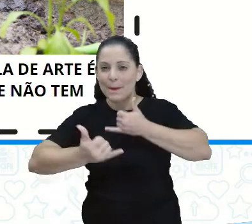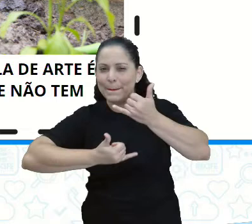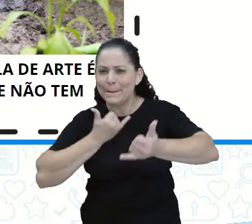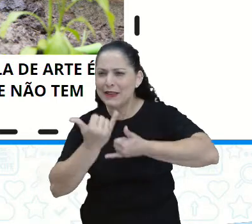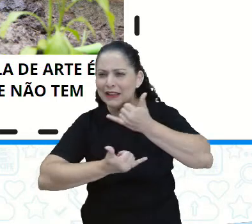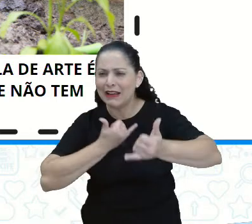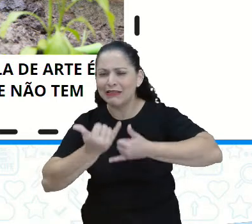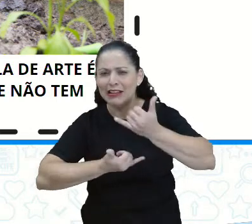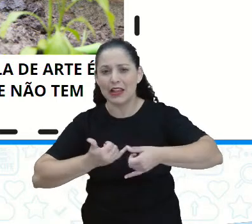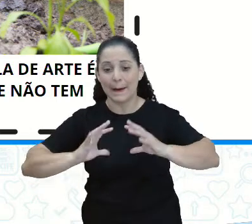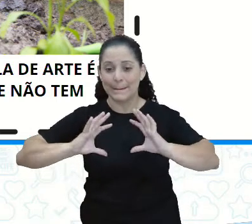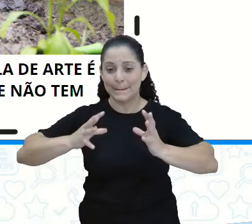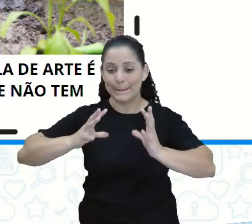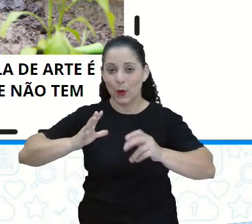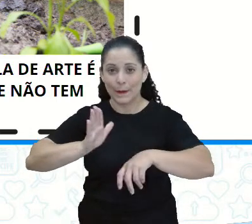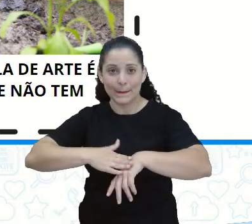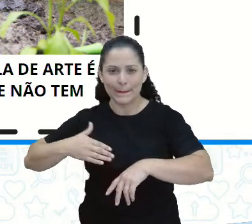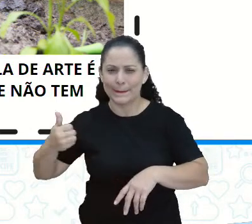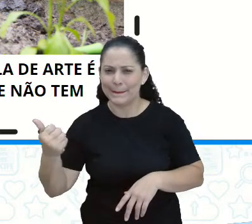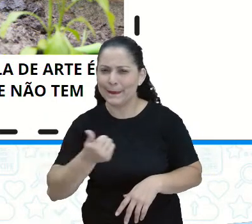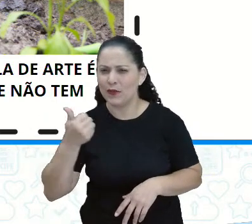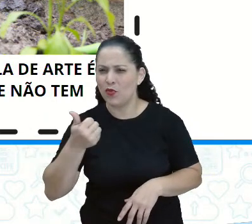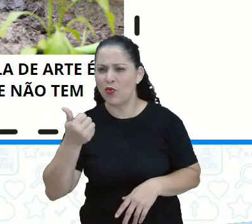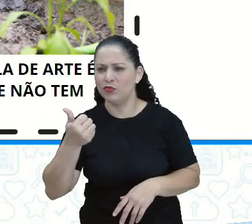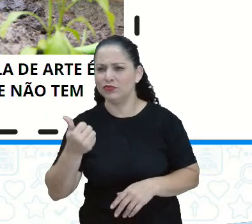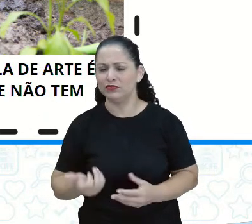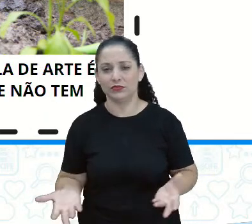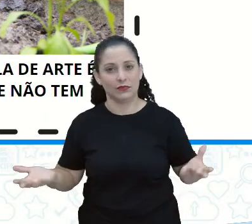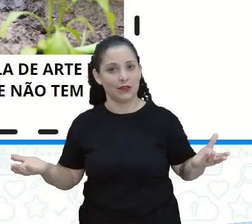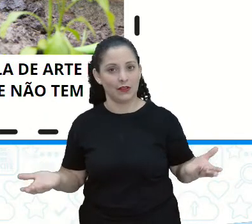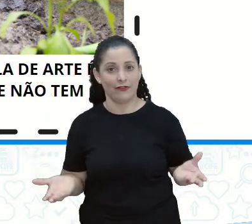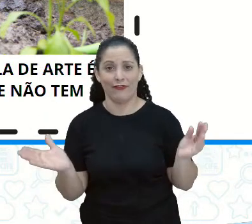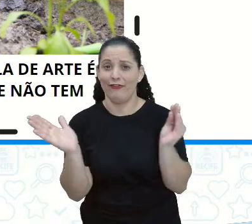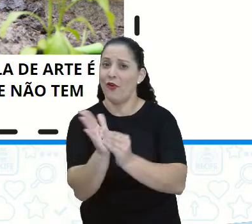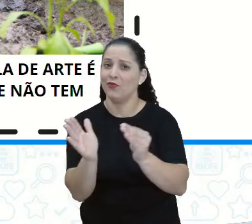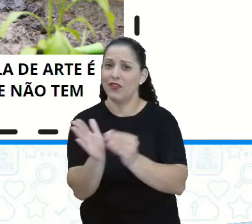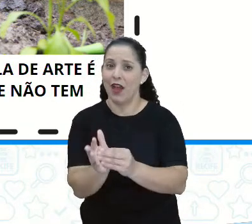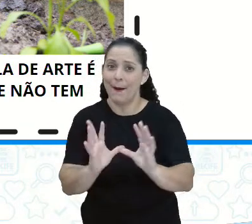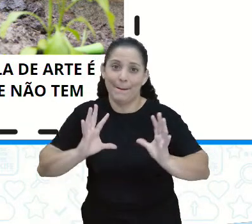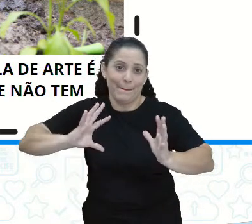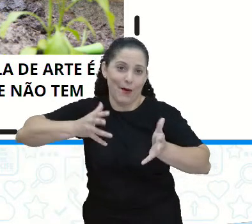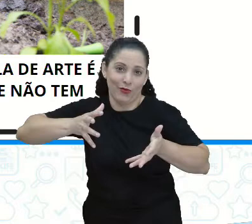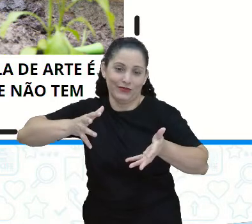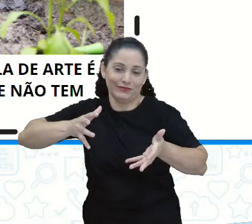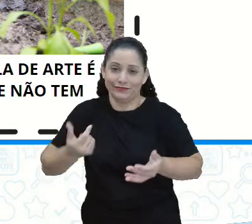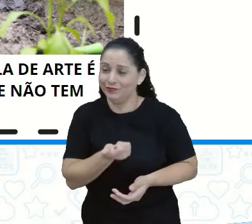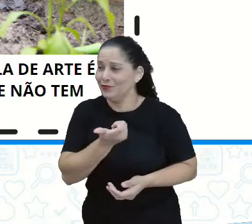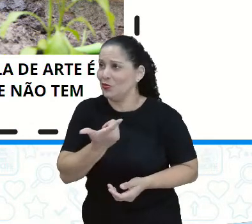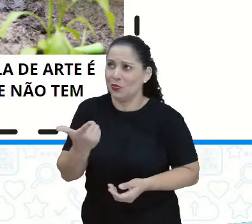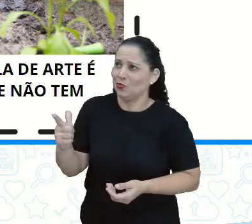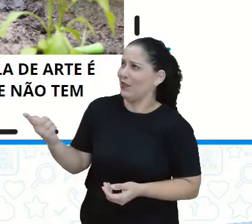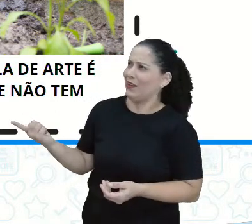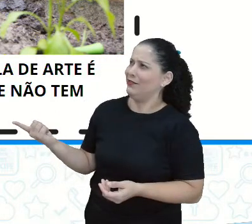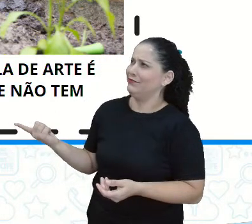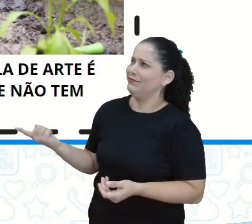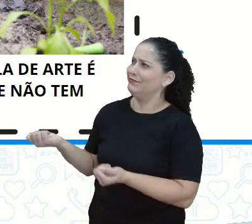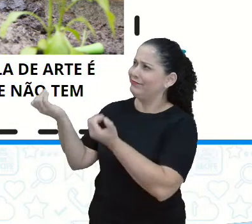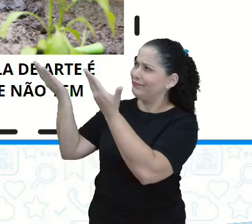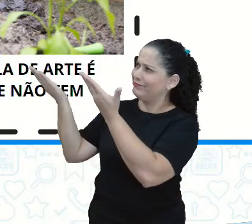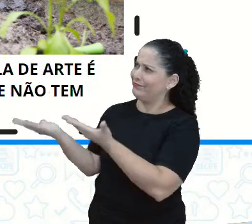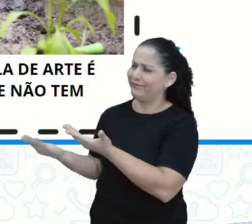favorita. Não estou visualizando aí a bola nem na primeira imagem e nem na segunda.